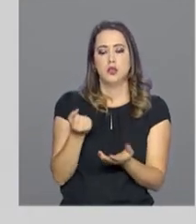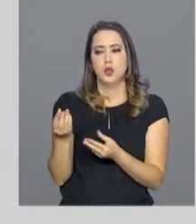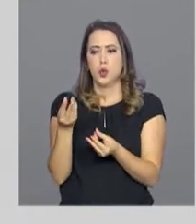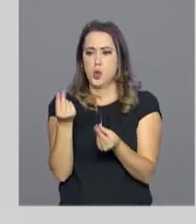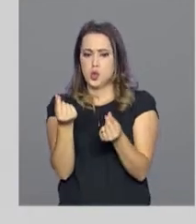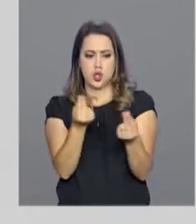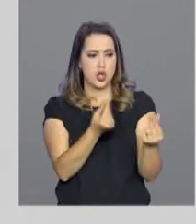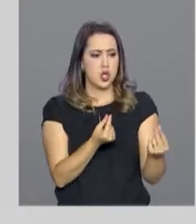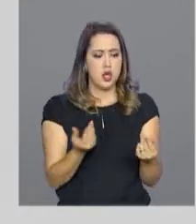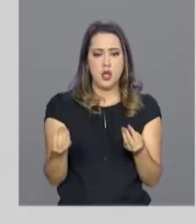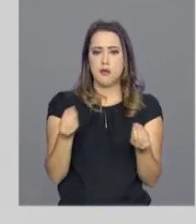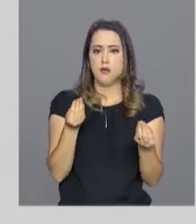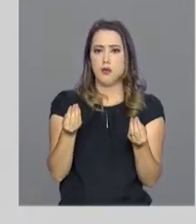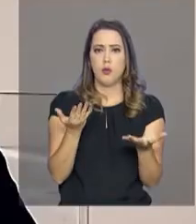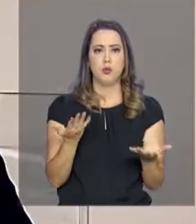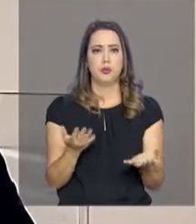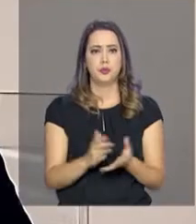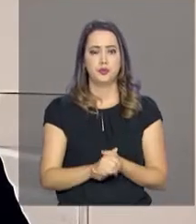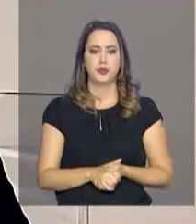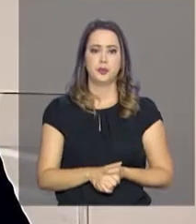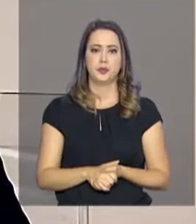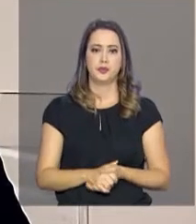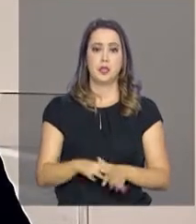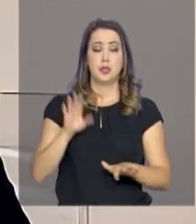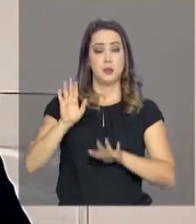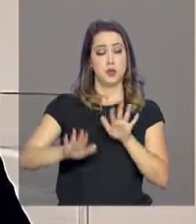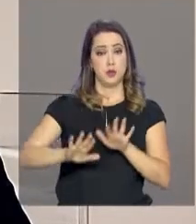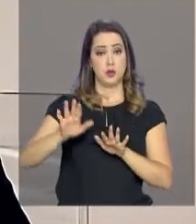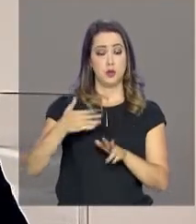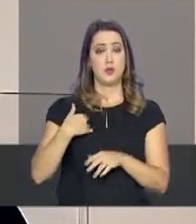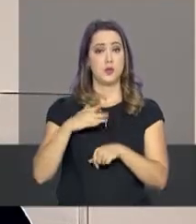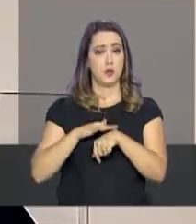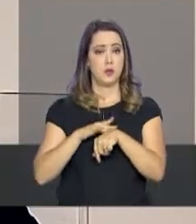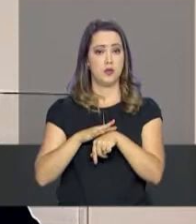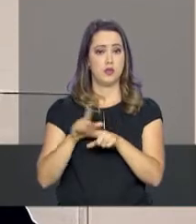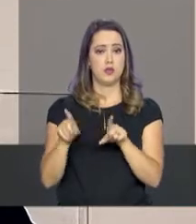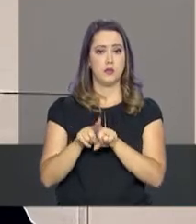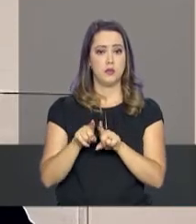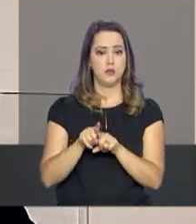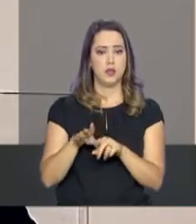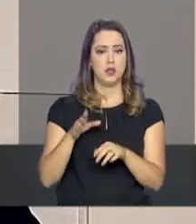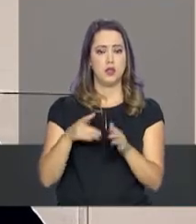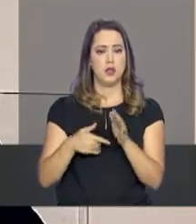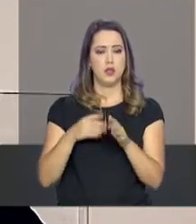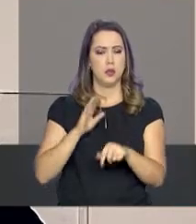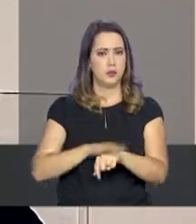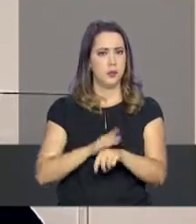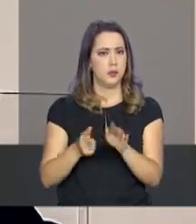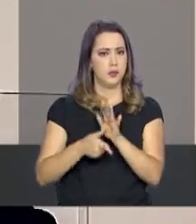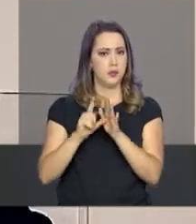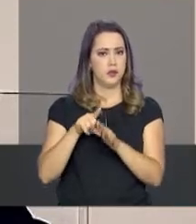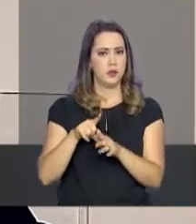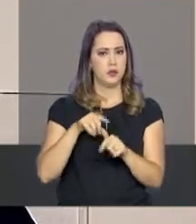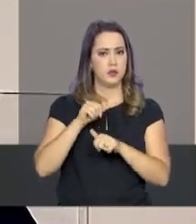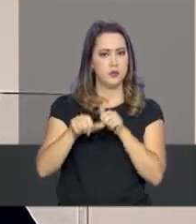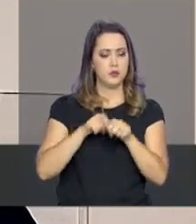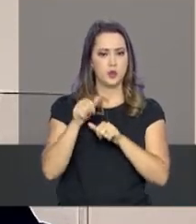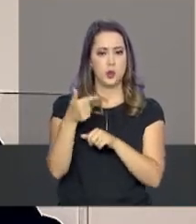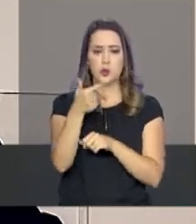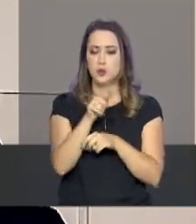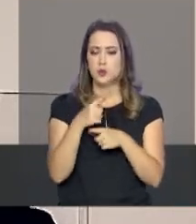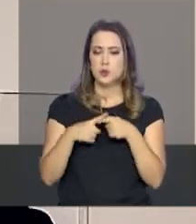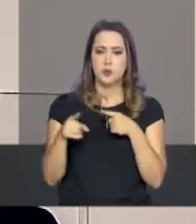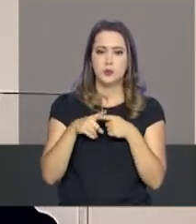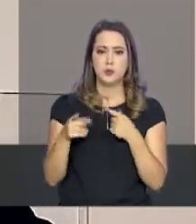compras ou lidar com dinheiro. Muitos pacientes com doença de Alzheimer, também nas fases mais precoces, tem alterações ou de outras demências